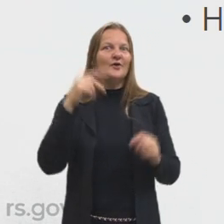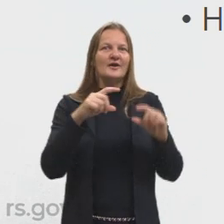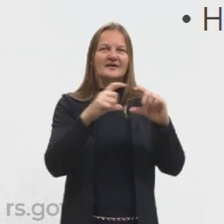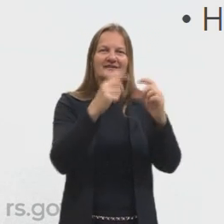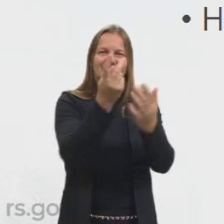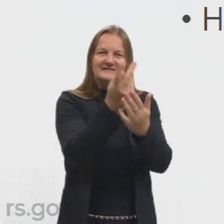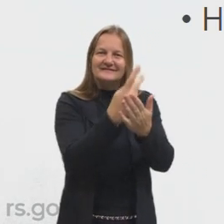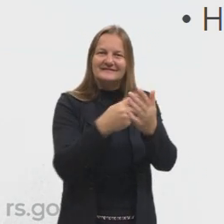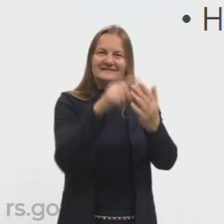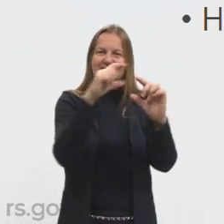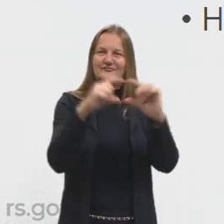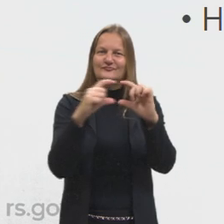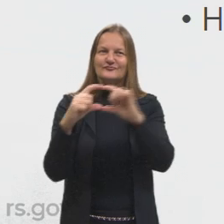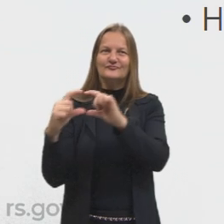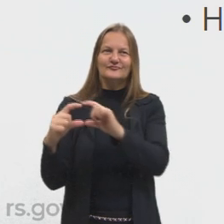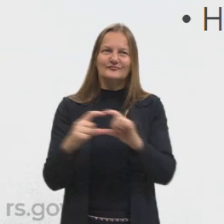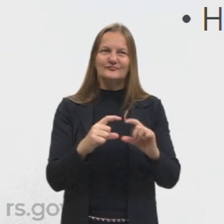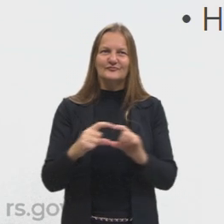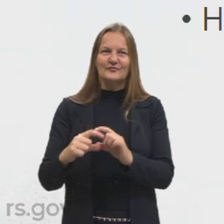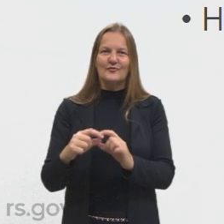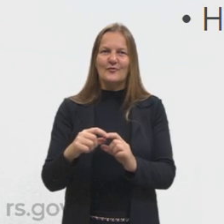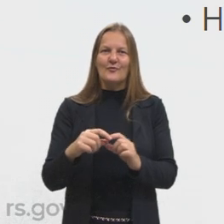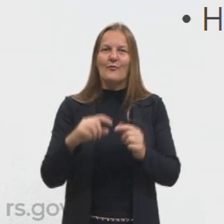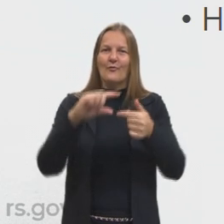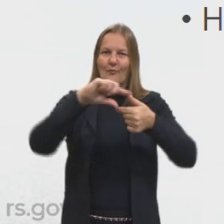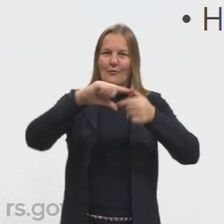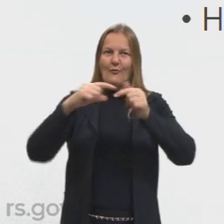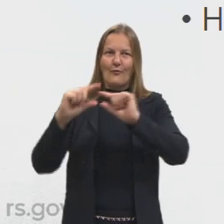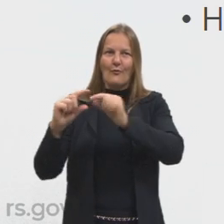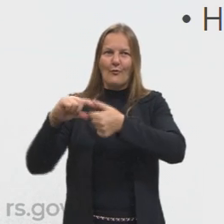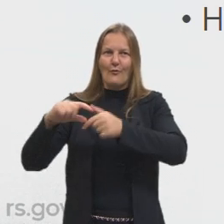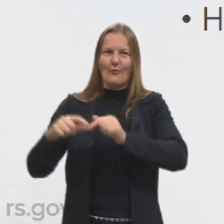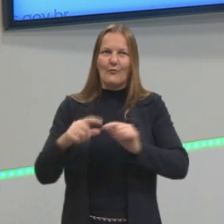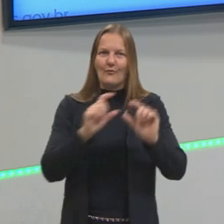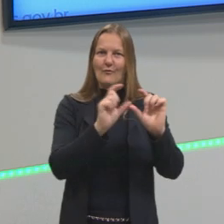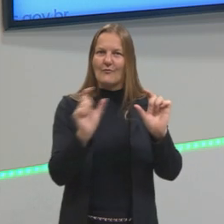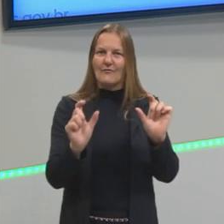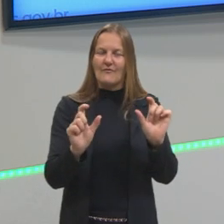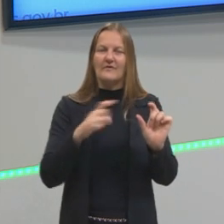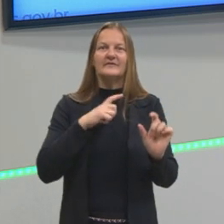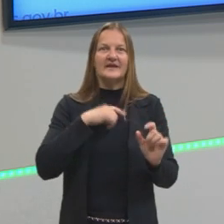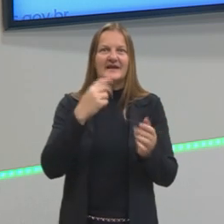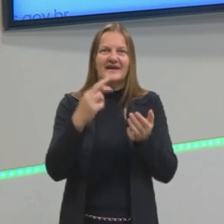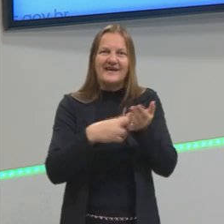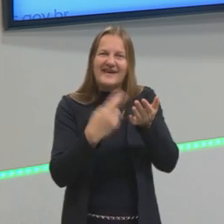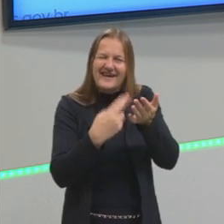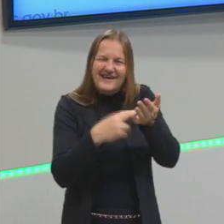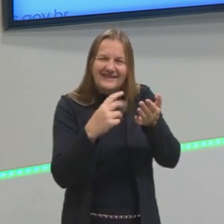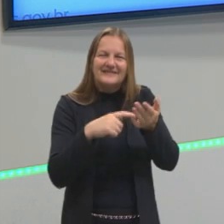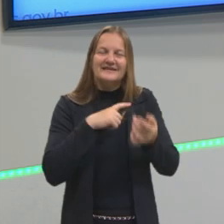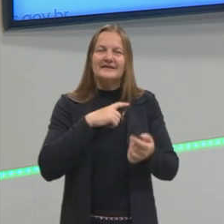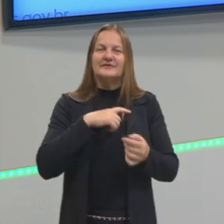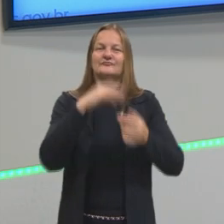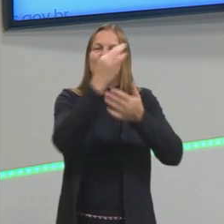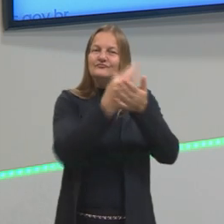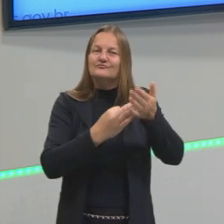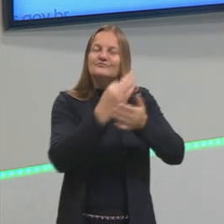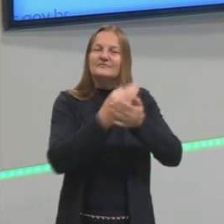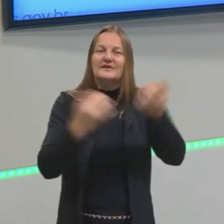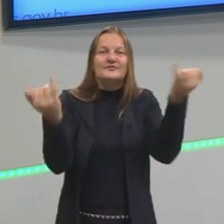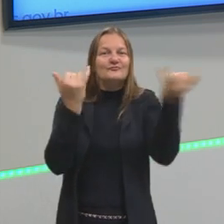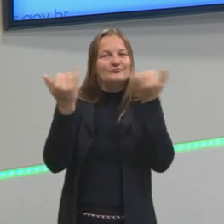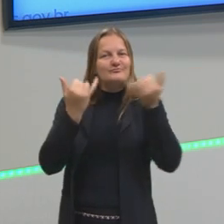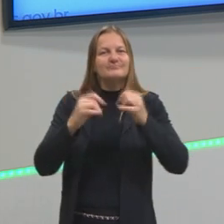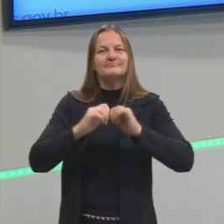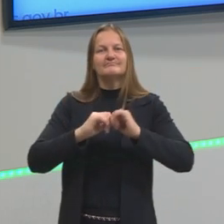quadrinhos. Aqui já é importante a gente entender que charge, tirinha, textos publicitários,